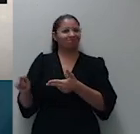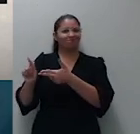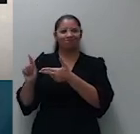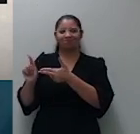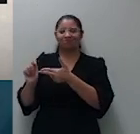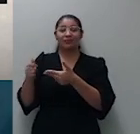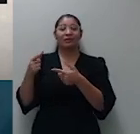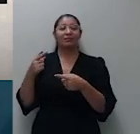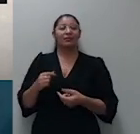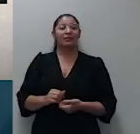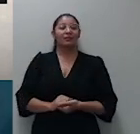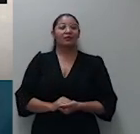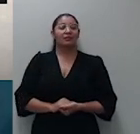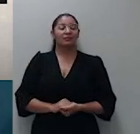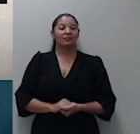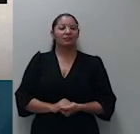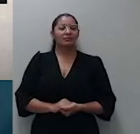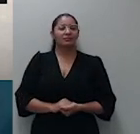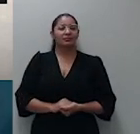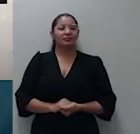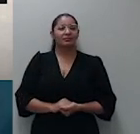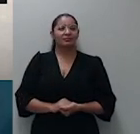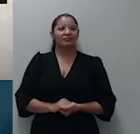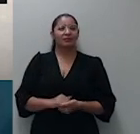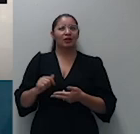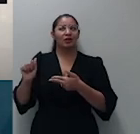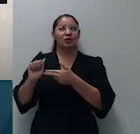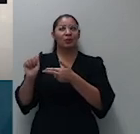ao agravo interno